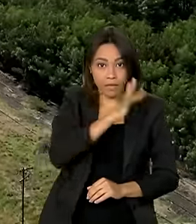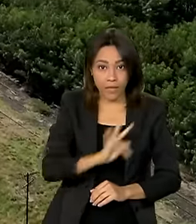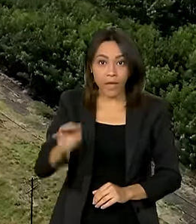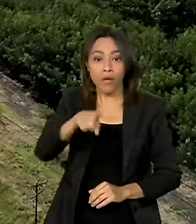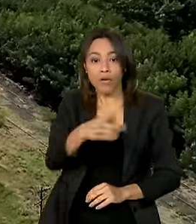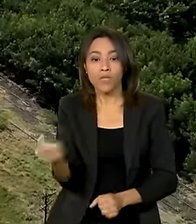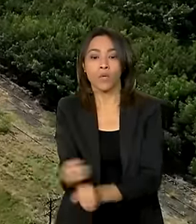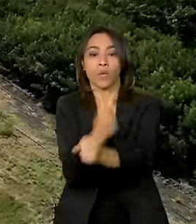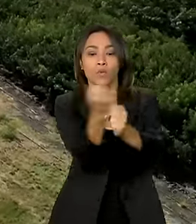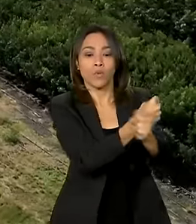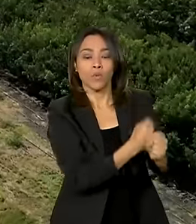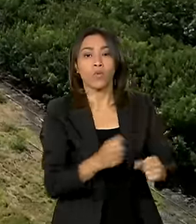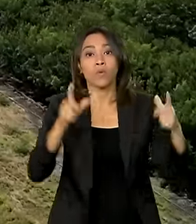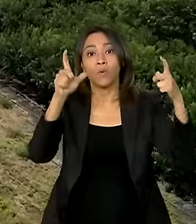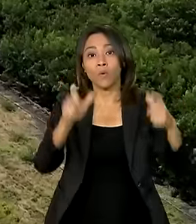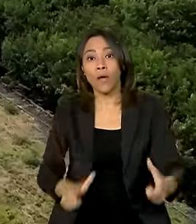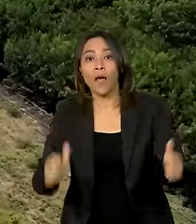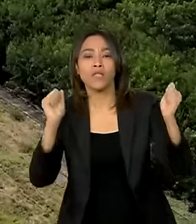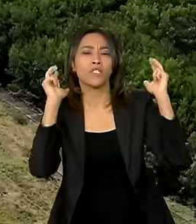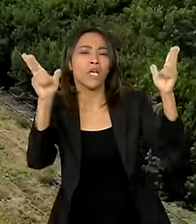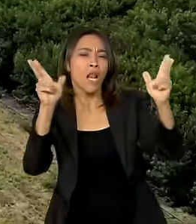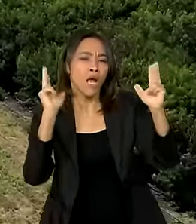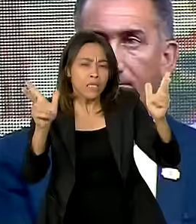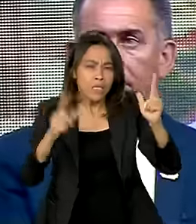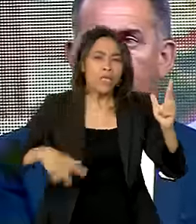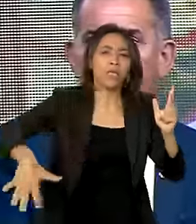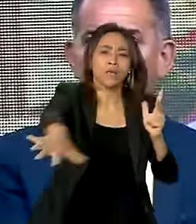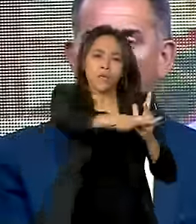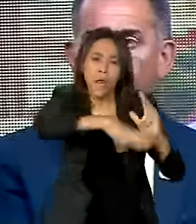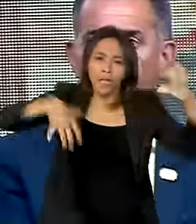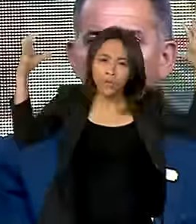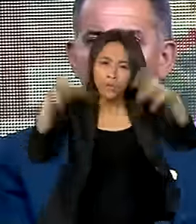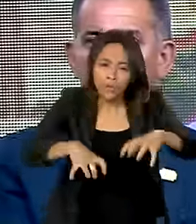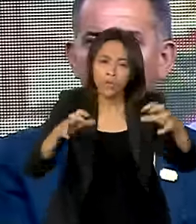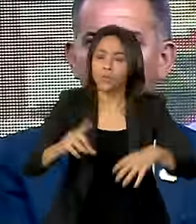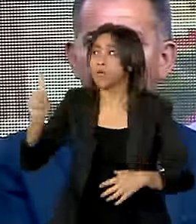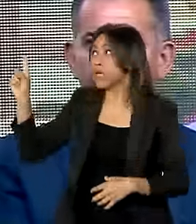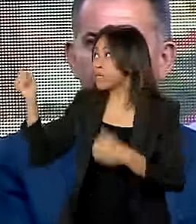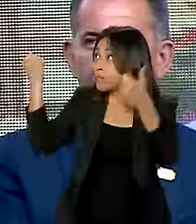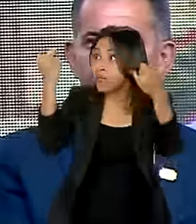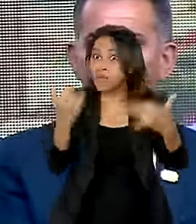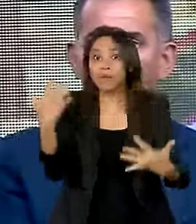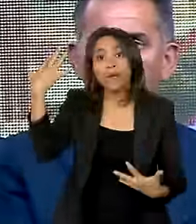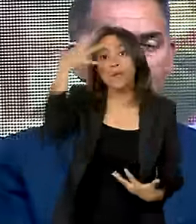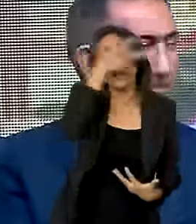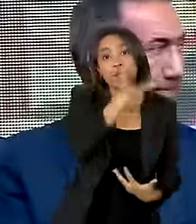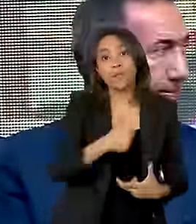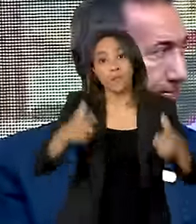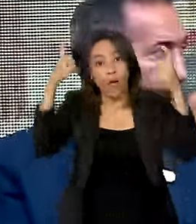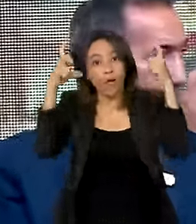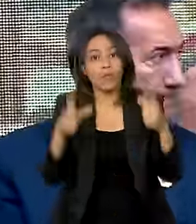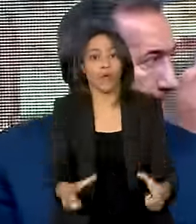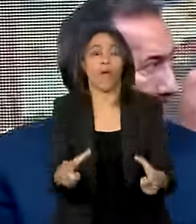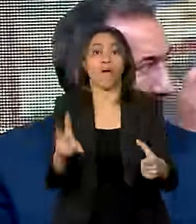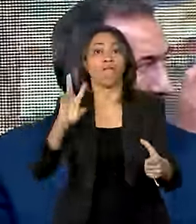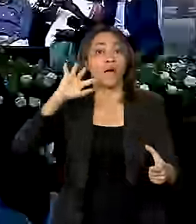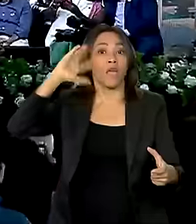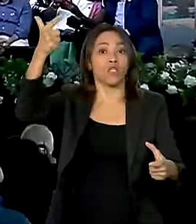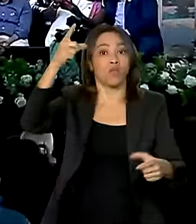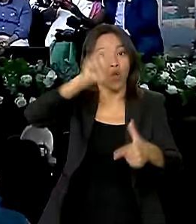áreas de lazer e servir de drenagem para chuvas. A obra, presidente, é linda, vai resolver a drenagem por baixo,